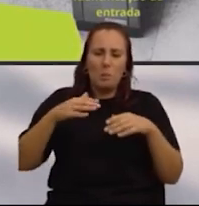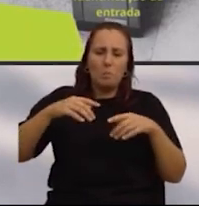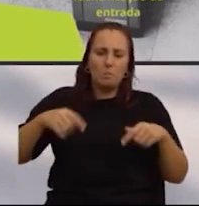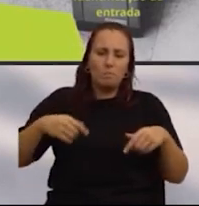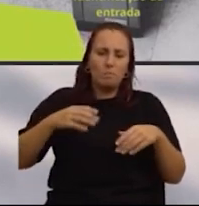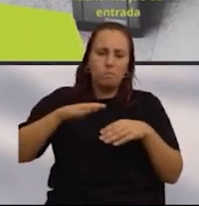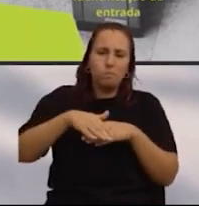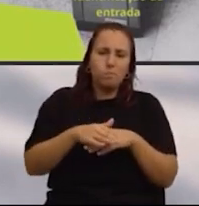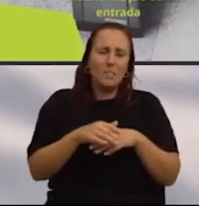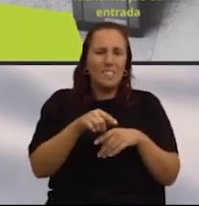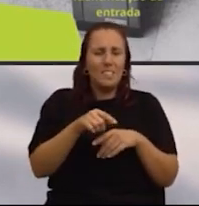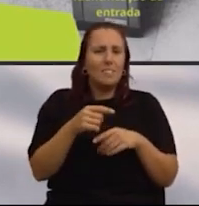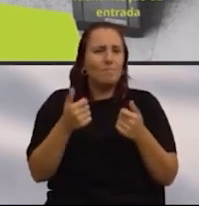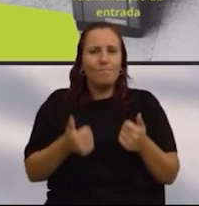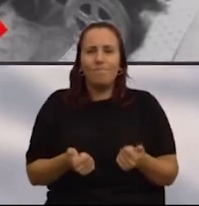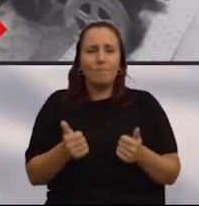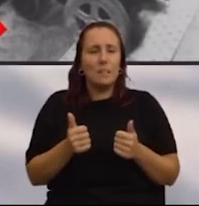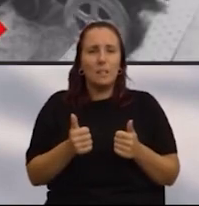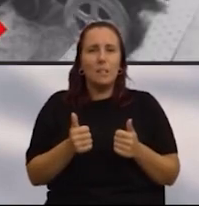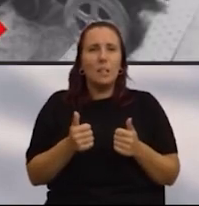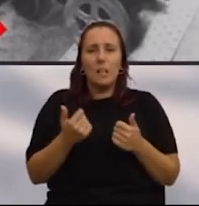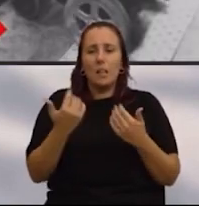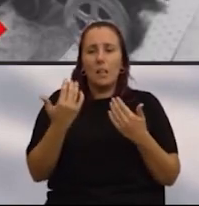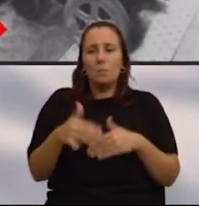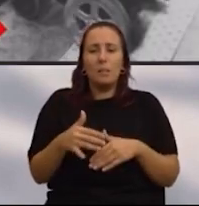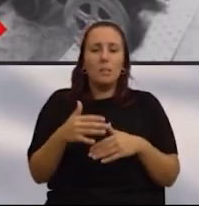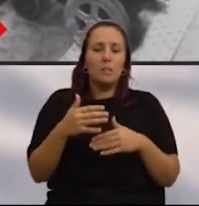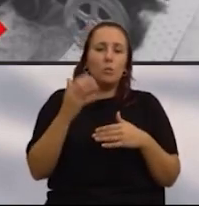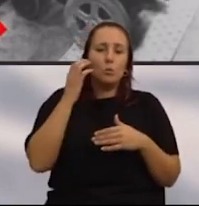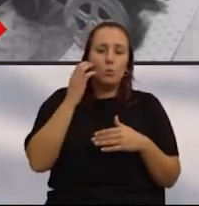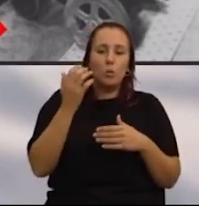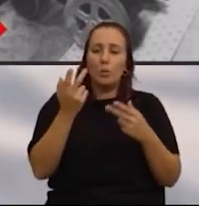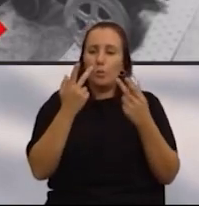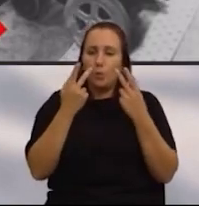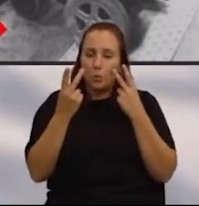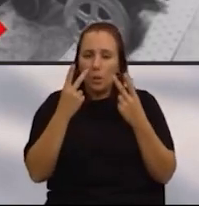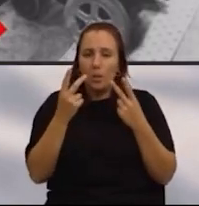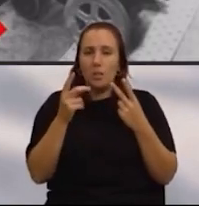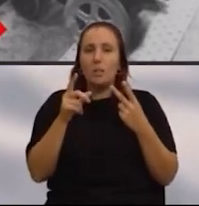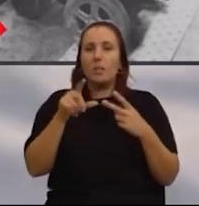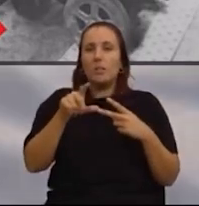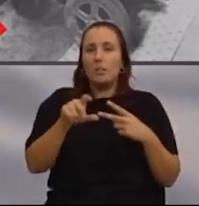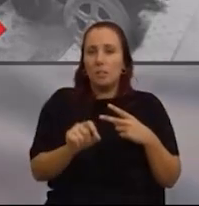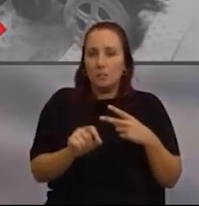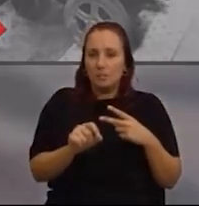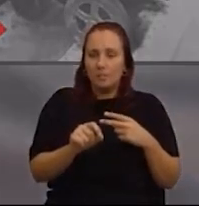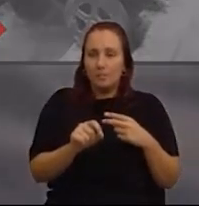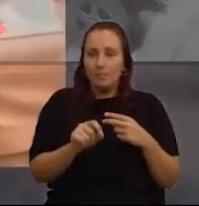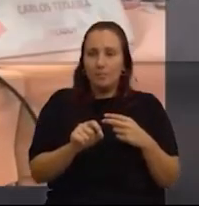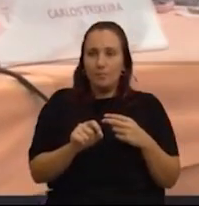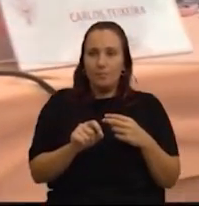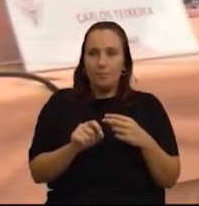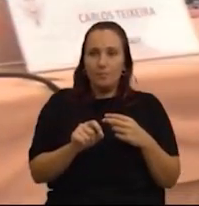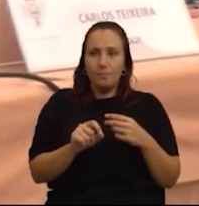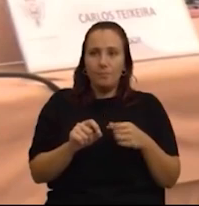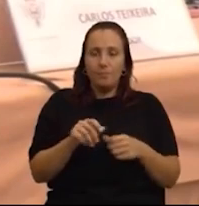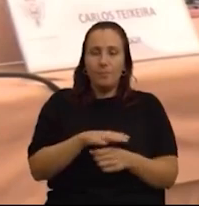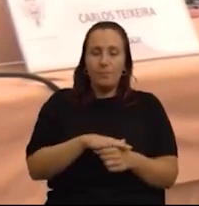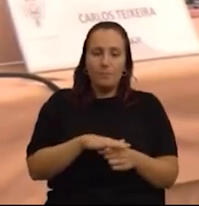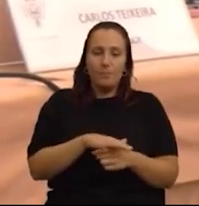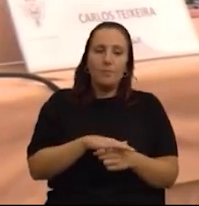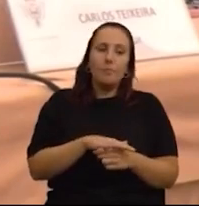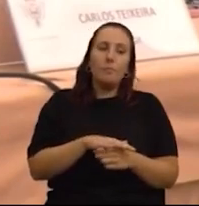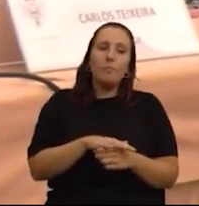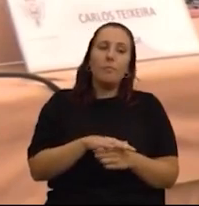é algo que, no nosso ponto de vista, para além de uma indicação sonora e visual necessária em relação à circulação do próprio